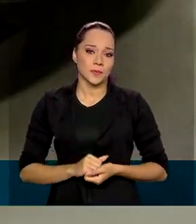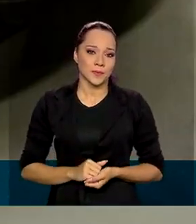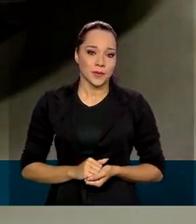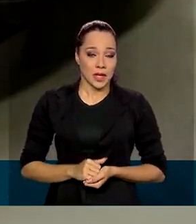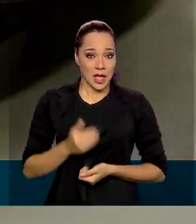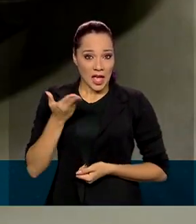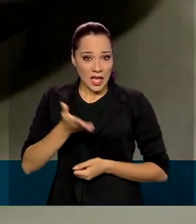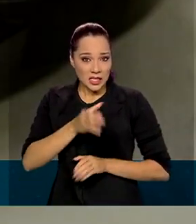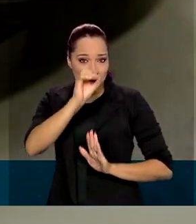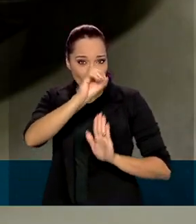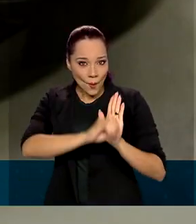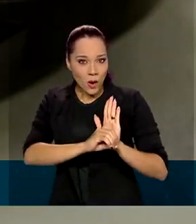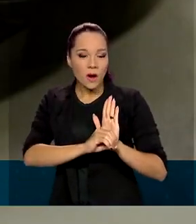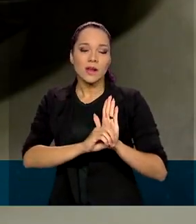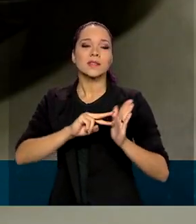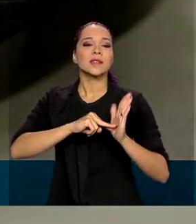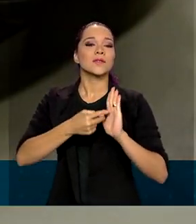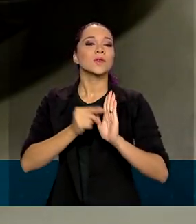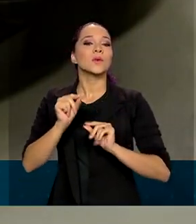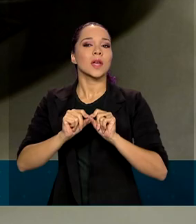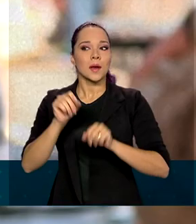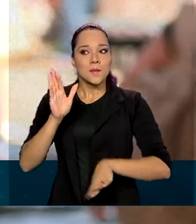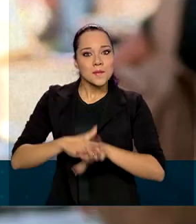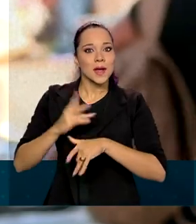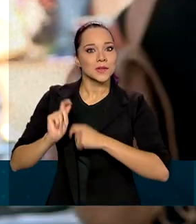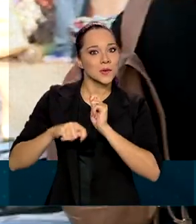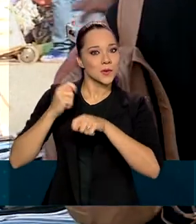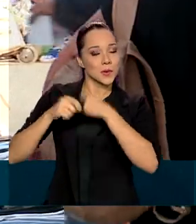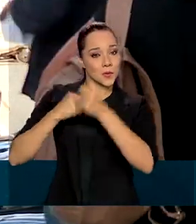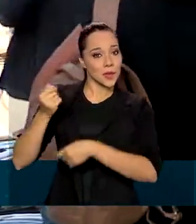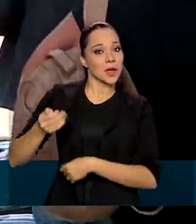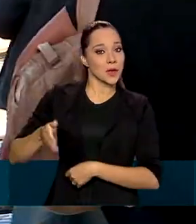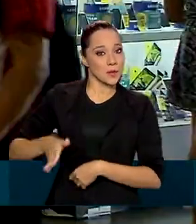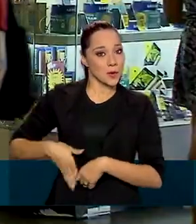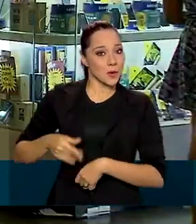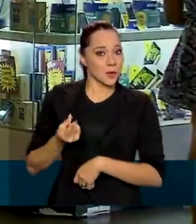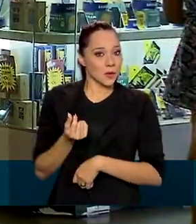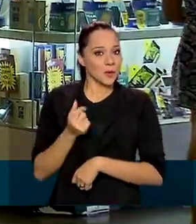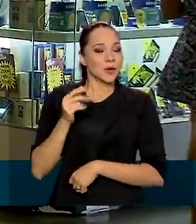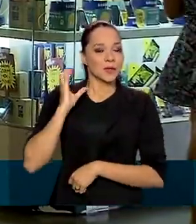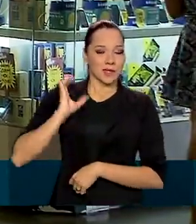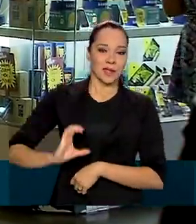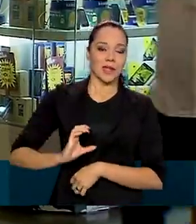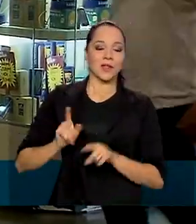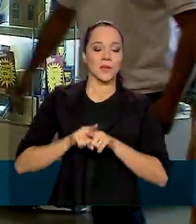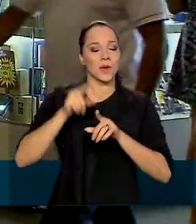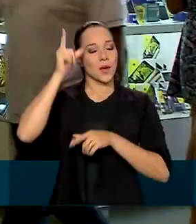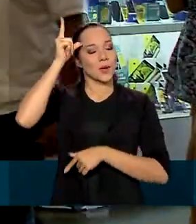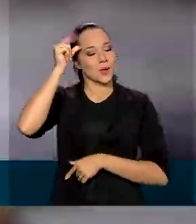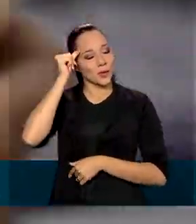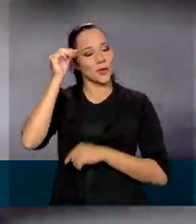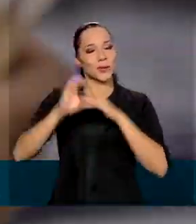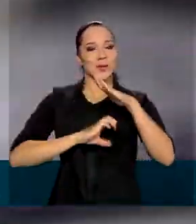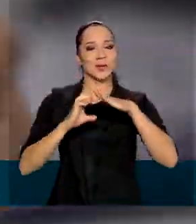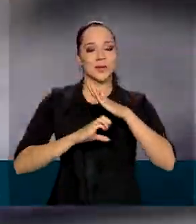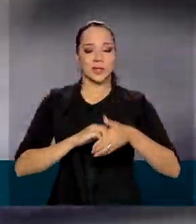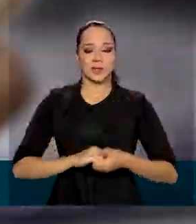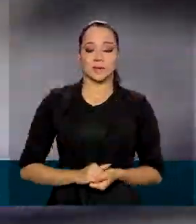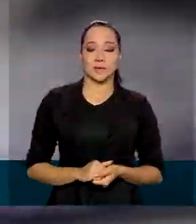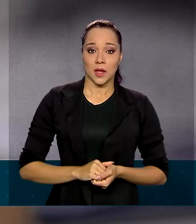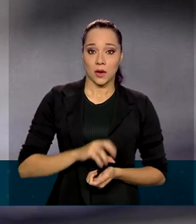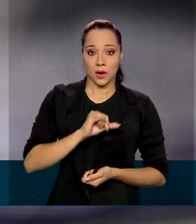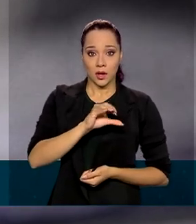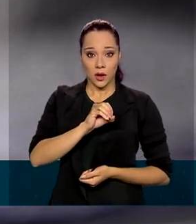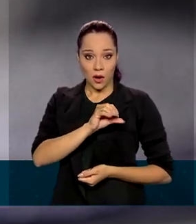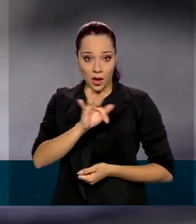A alíquota zero significa maior economia para o bolso do cidadão e um alívio para as empresas. A alíquota do